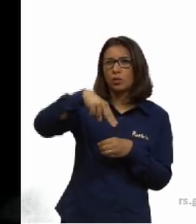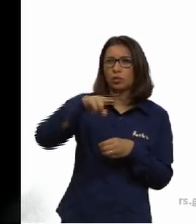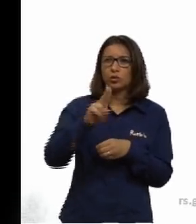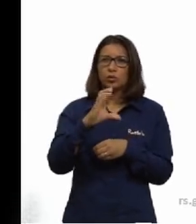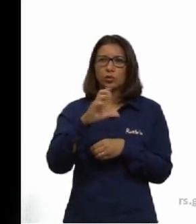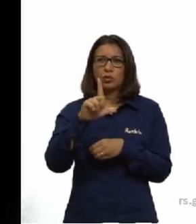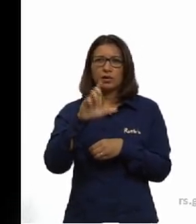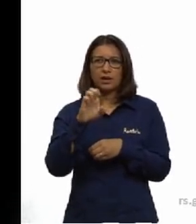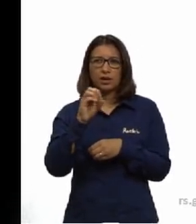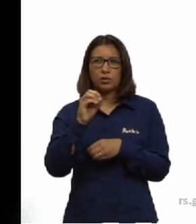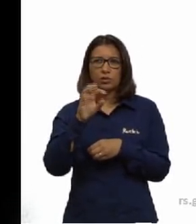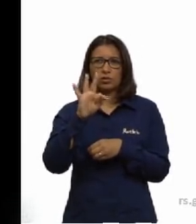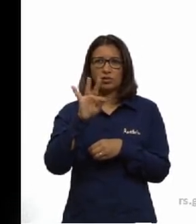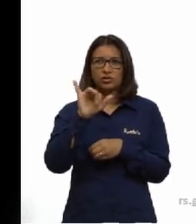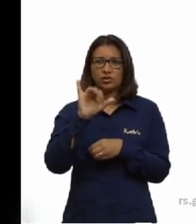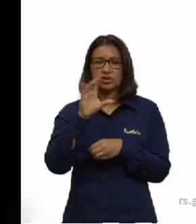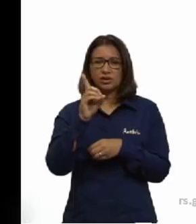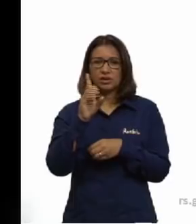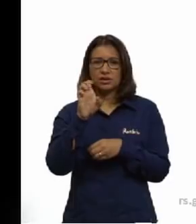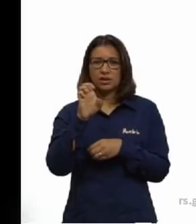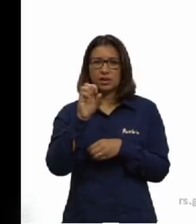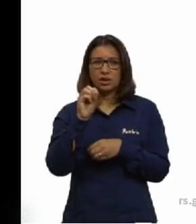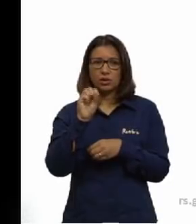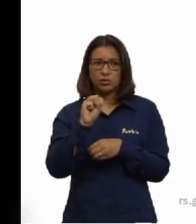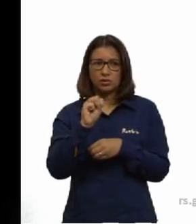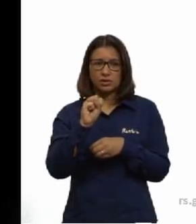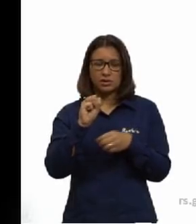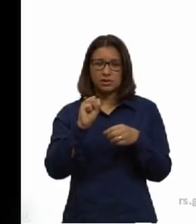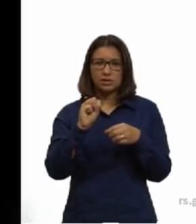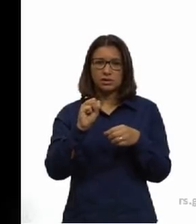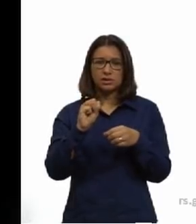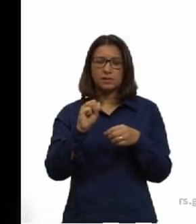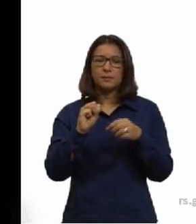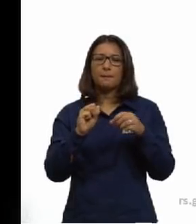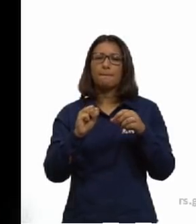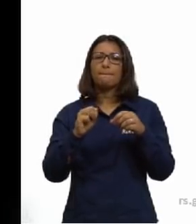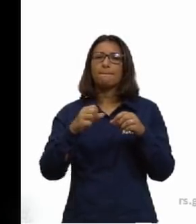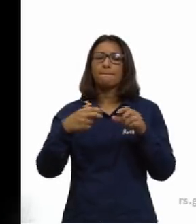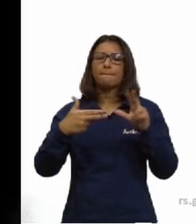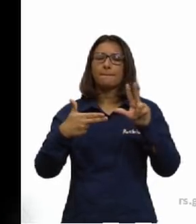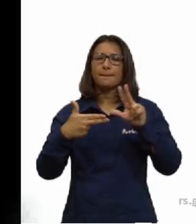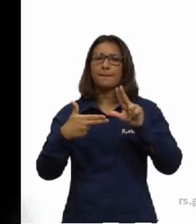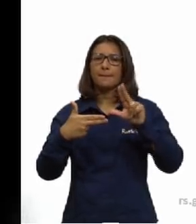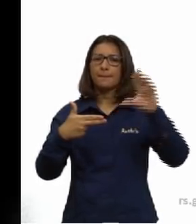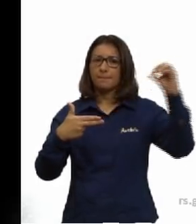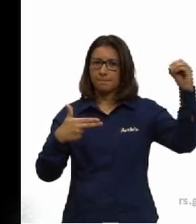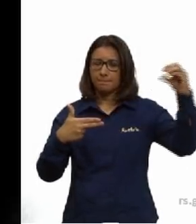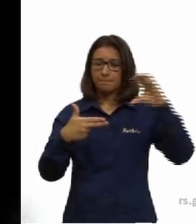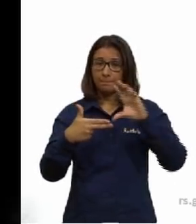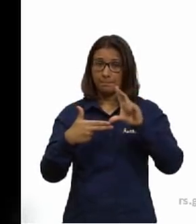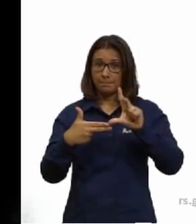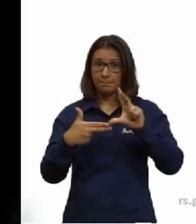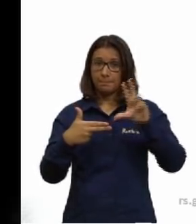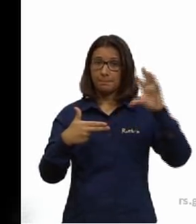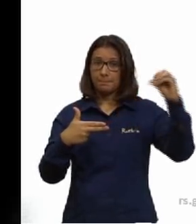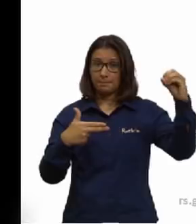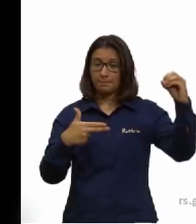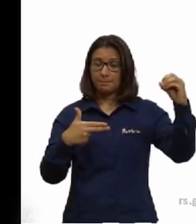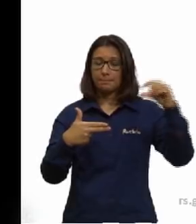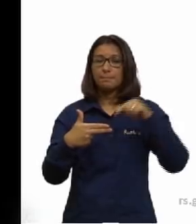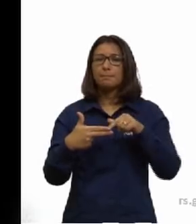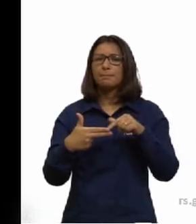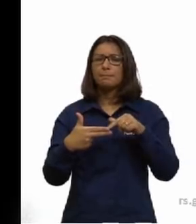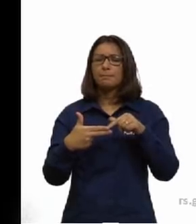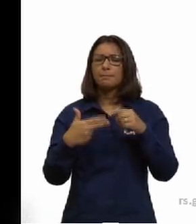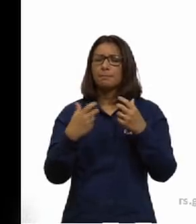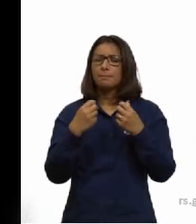aminoácidos, conjuntos de aminoácidos formam proteínas. conjuntos de nucleotídeos vão formar o